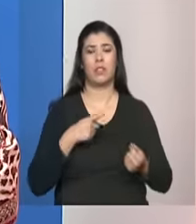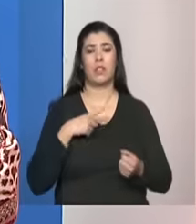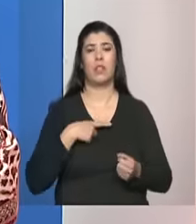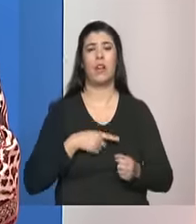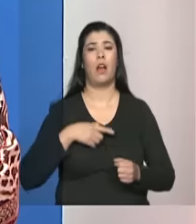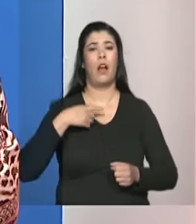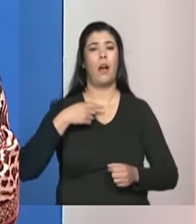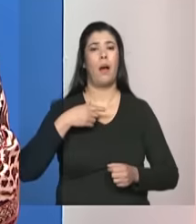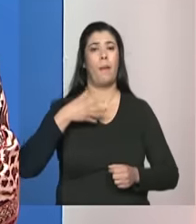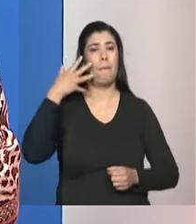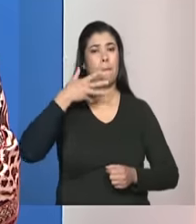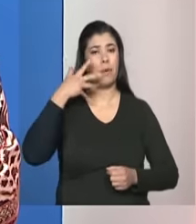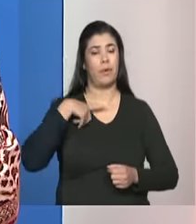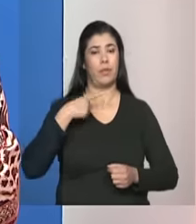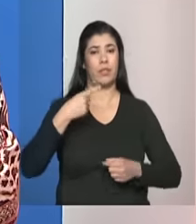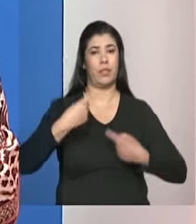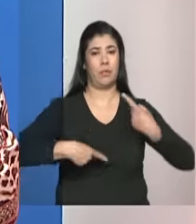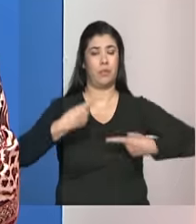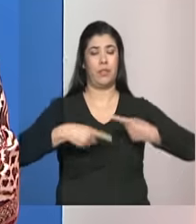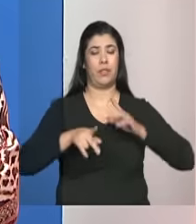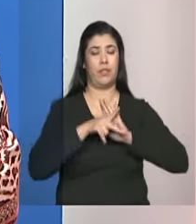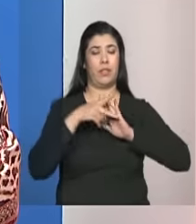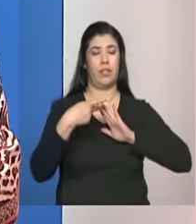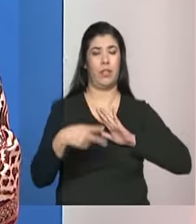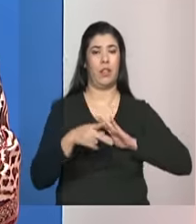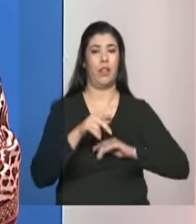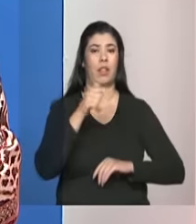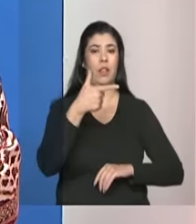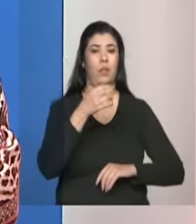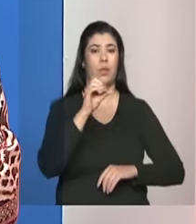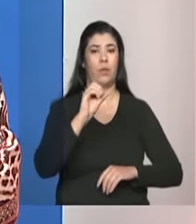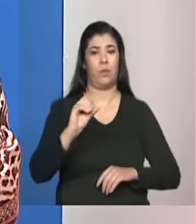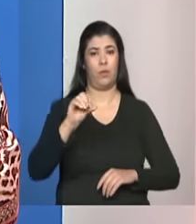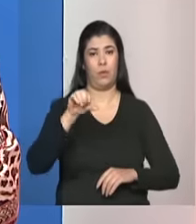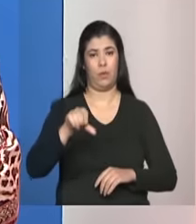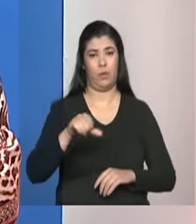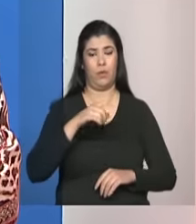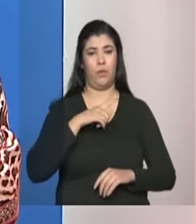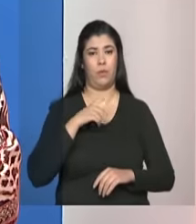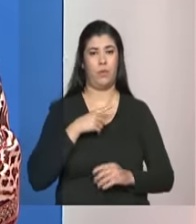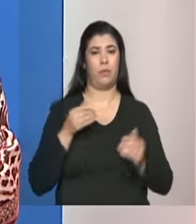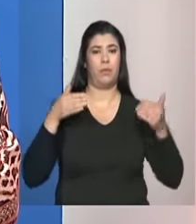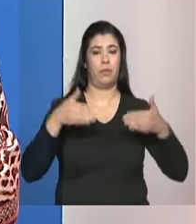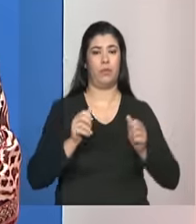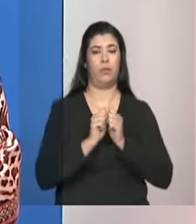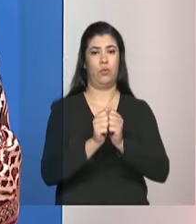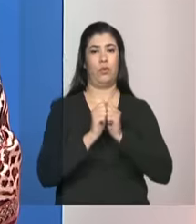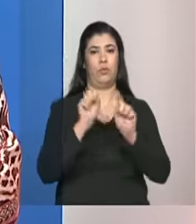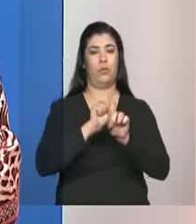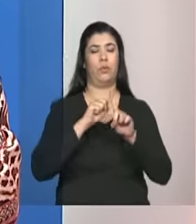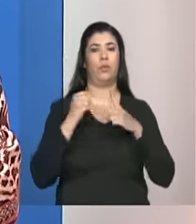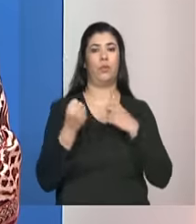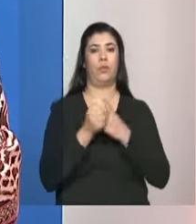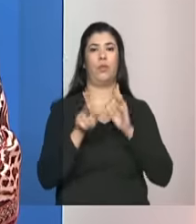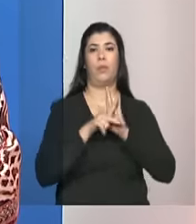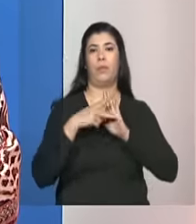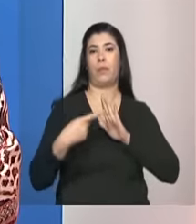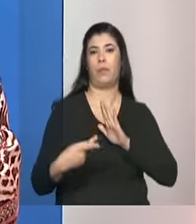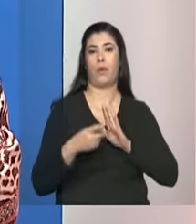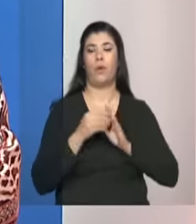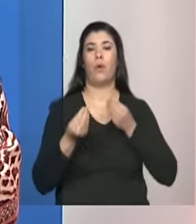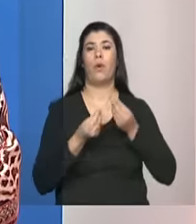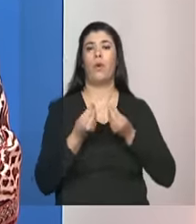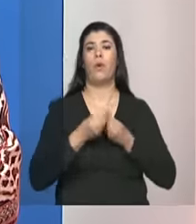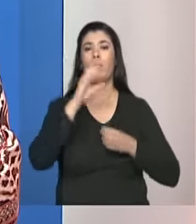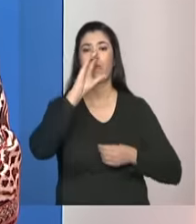2009 e é bom lembrar que contou com a mobilização da sociedade civil para conquistar